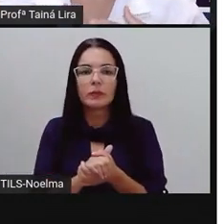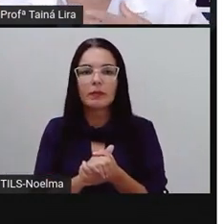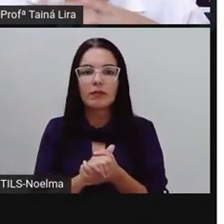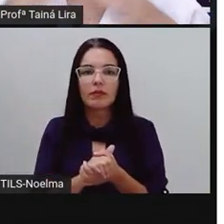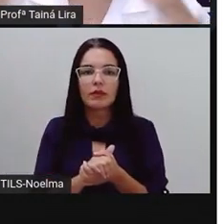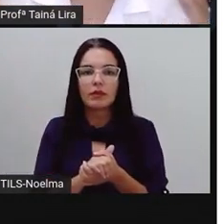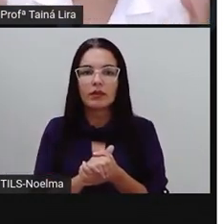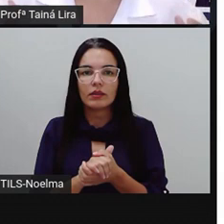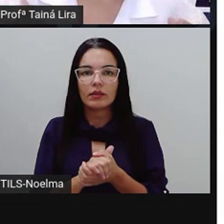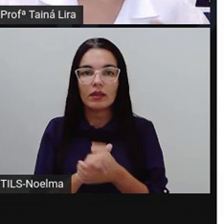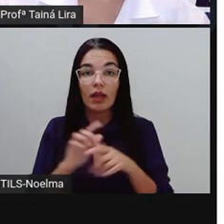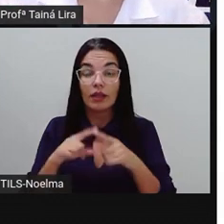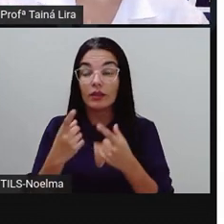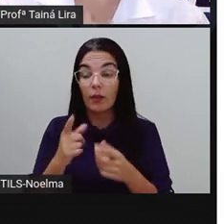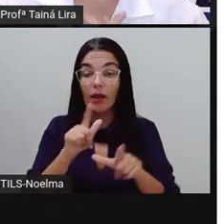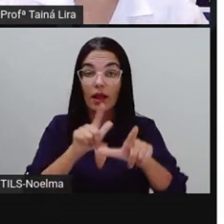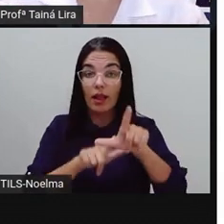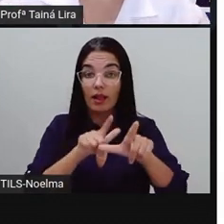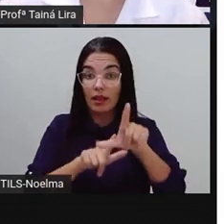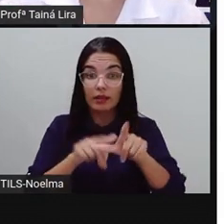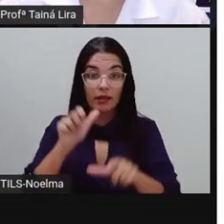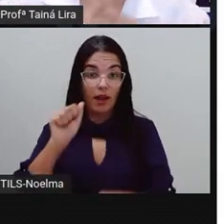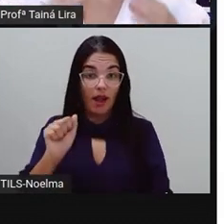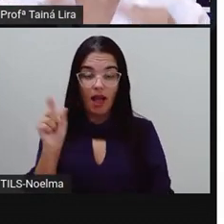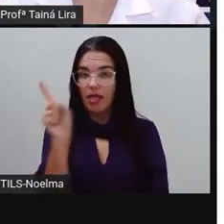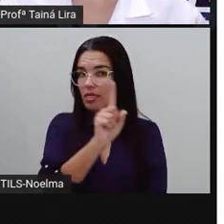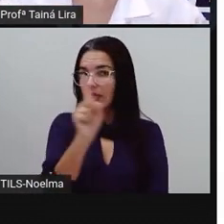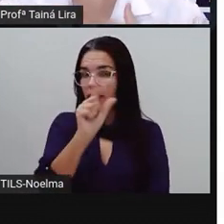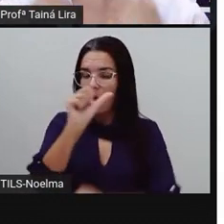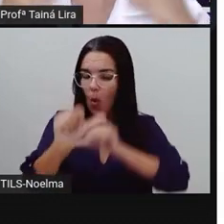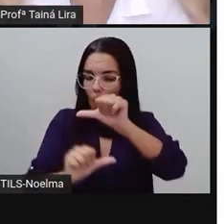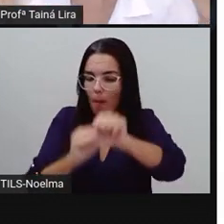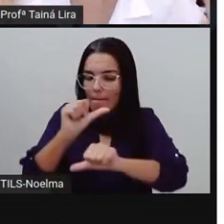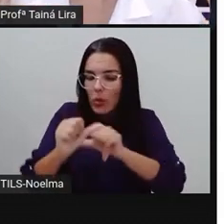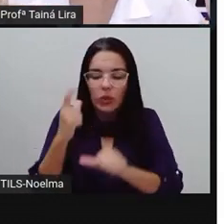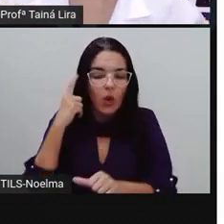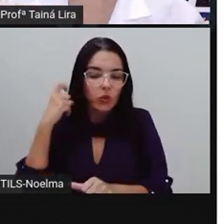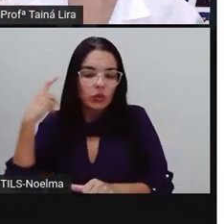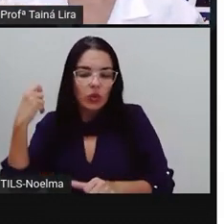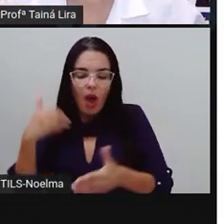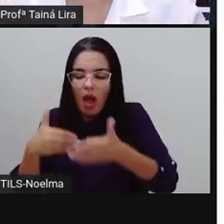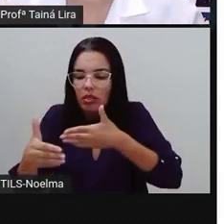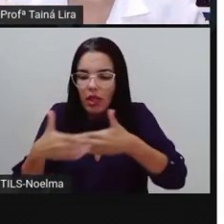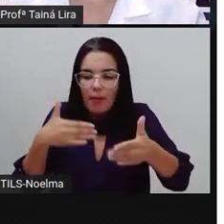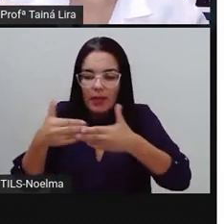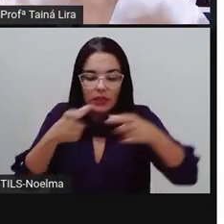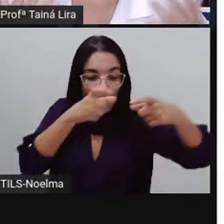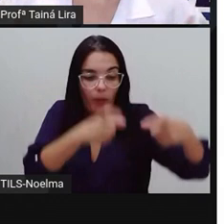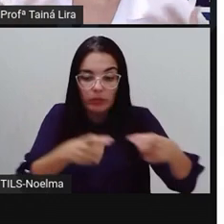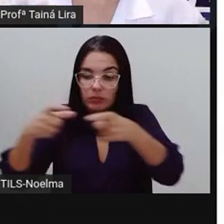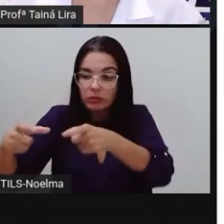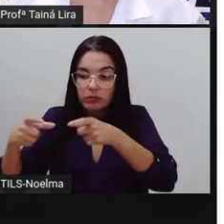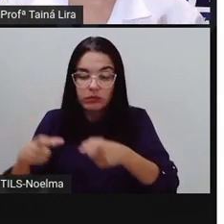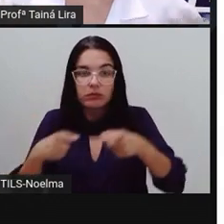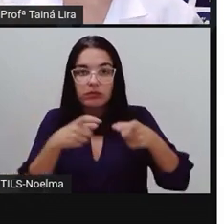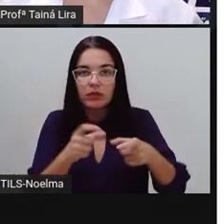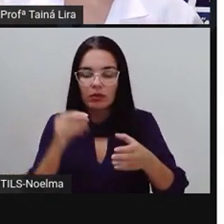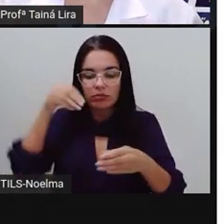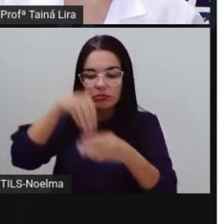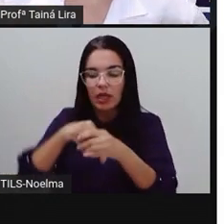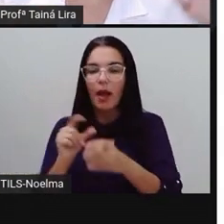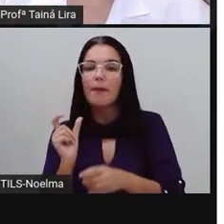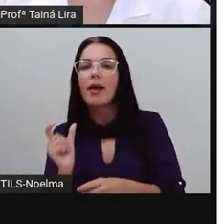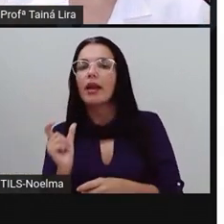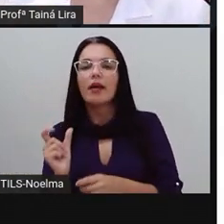descobriu é que a letra A não vai mudar o som, independente da posição que ela esteja ali na palavra,